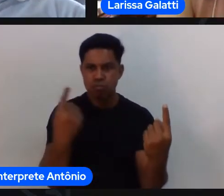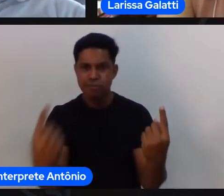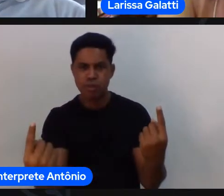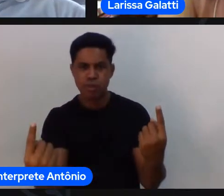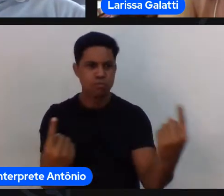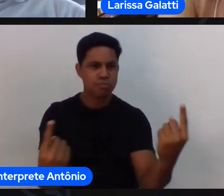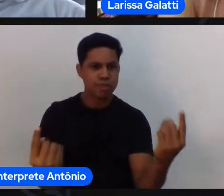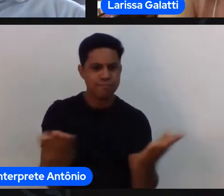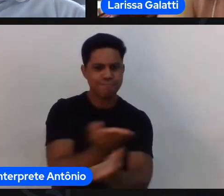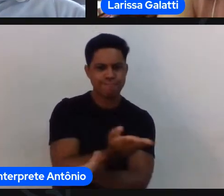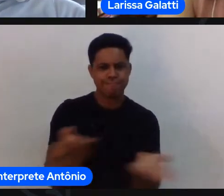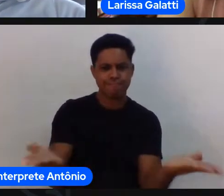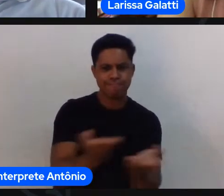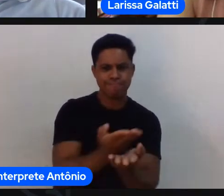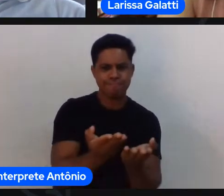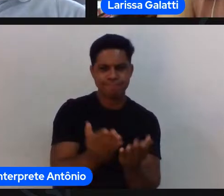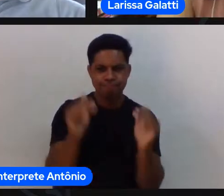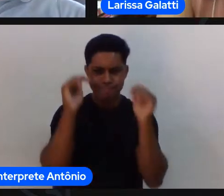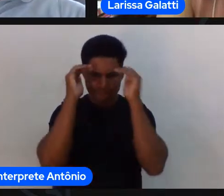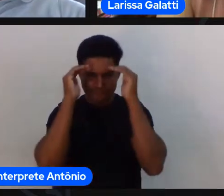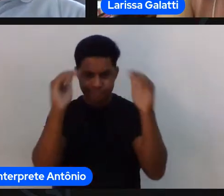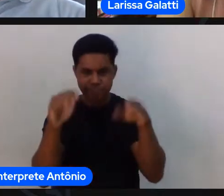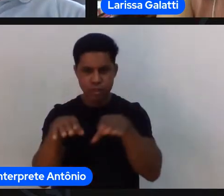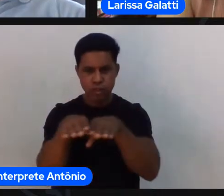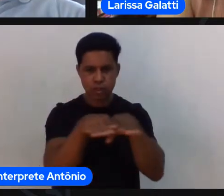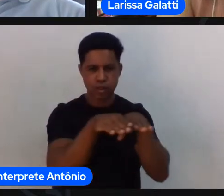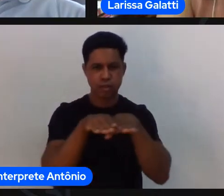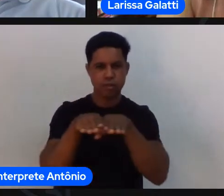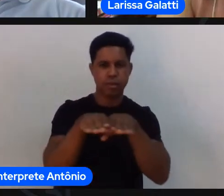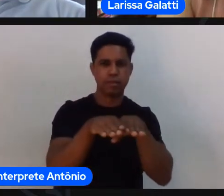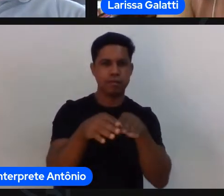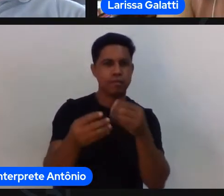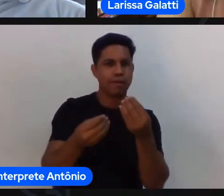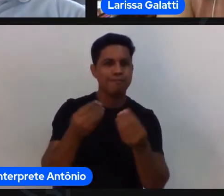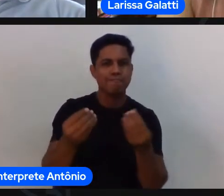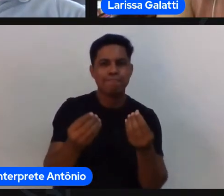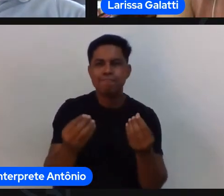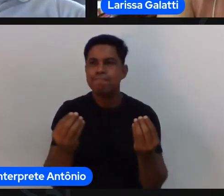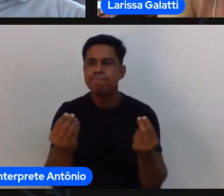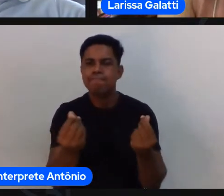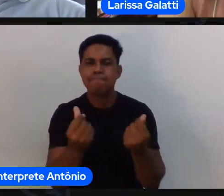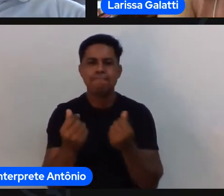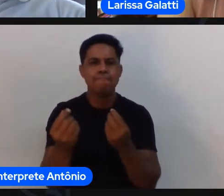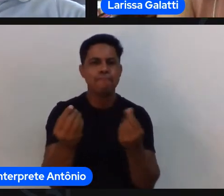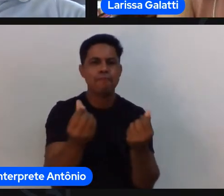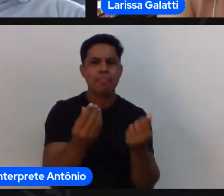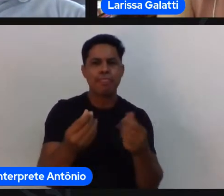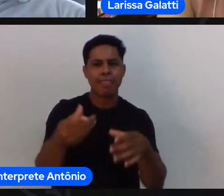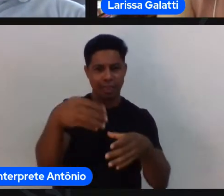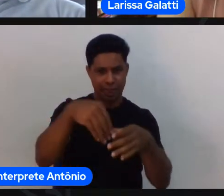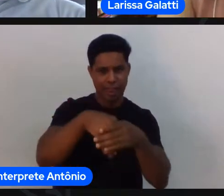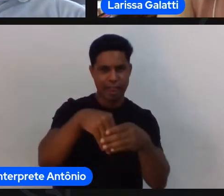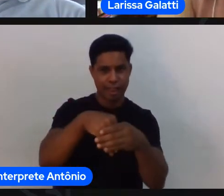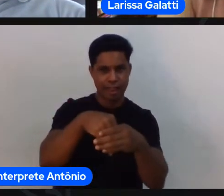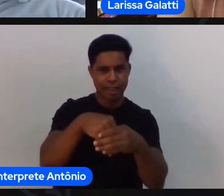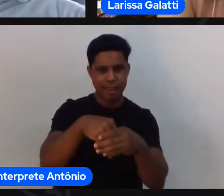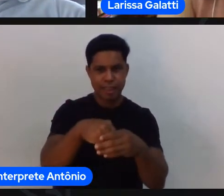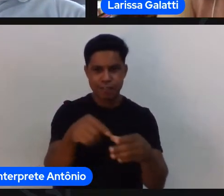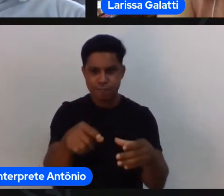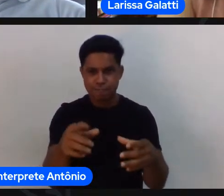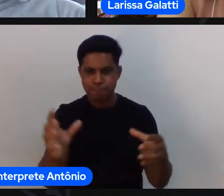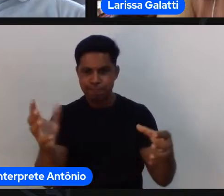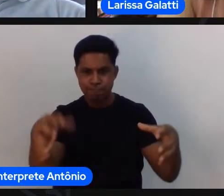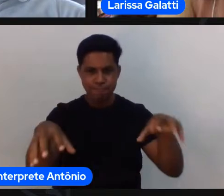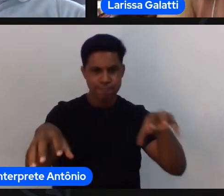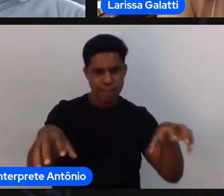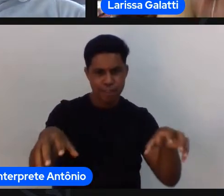formas jogadas ou a lógica de cada modalidade e dentro dessa lógica eu vou estimular que o aprendiz e